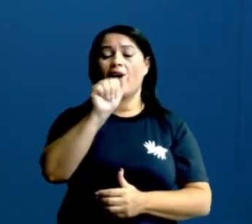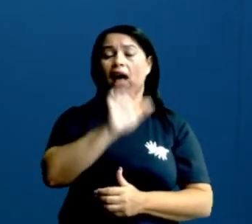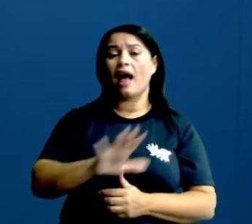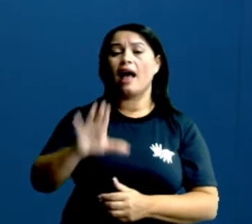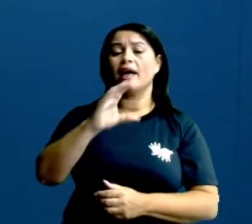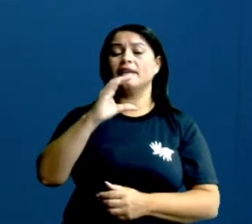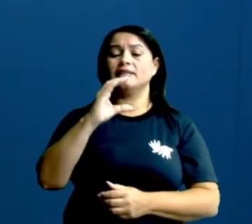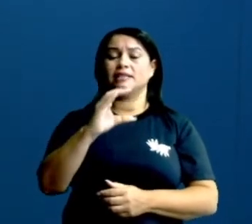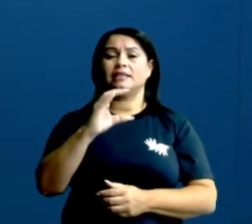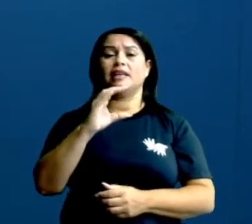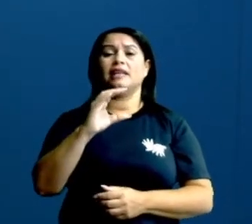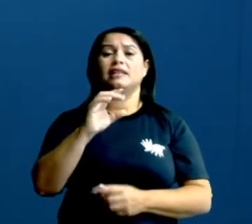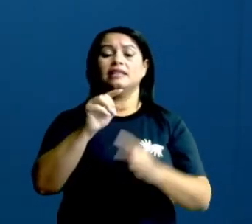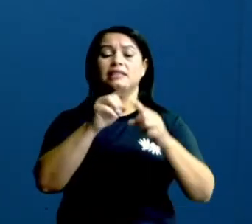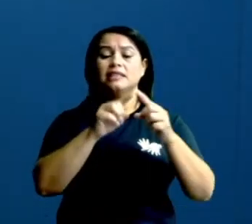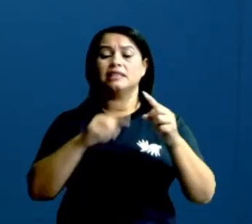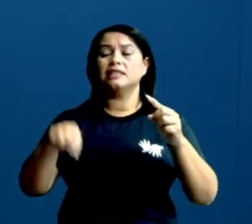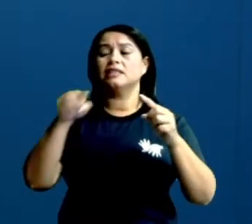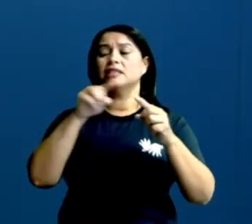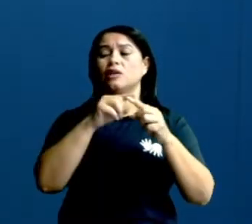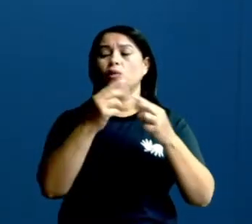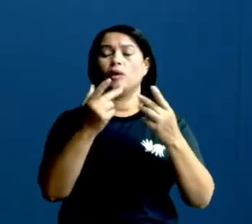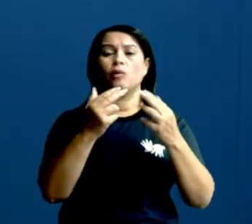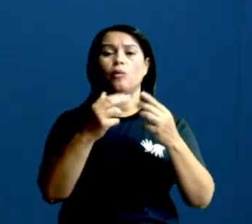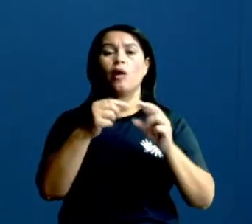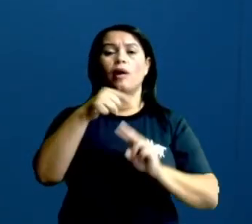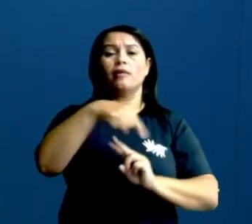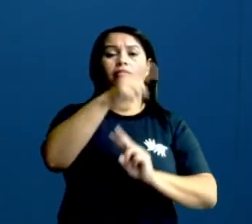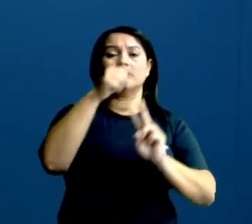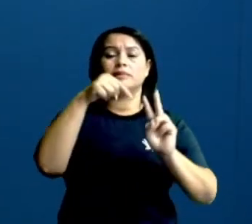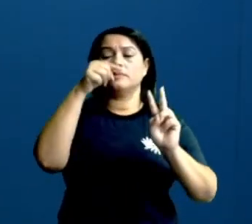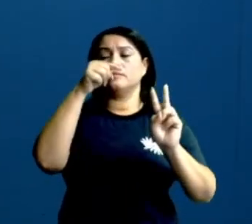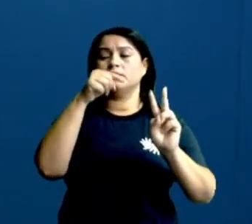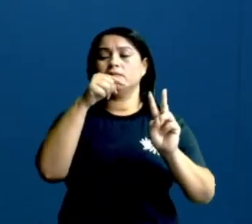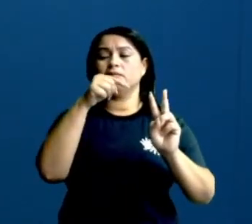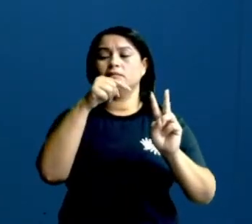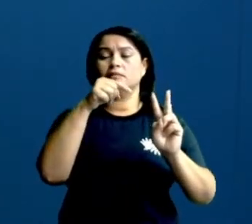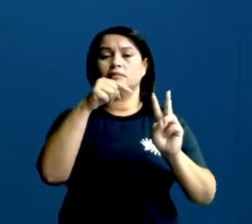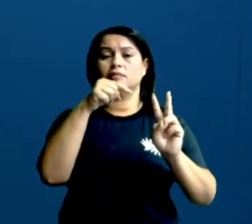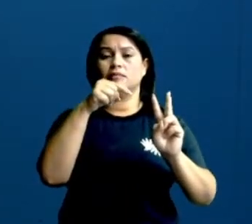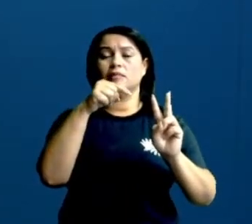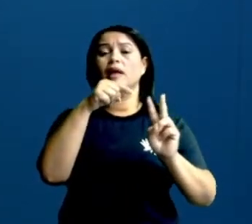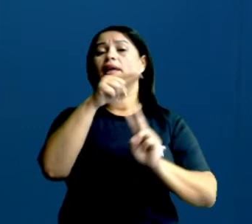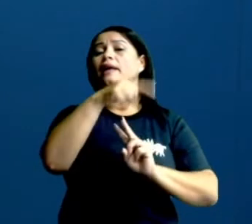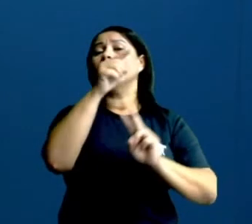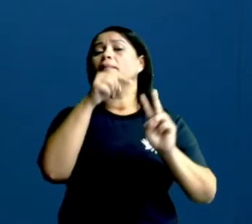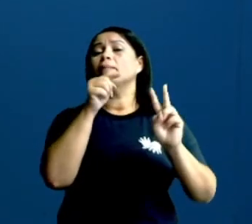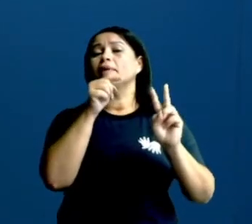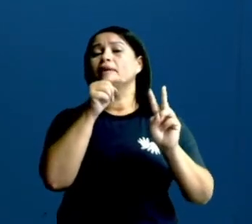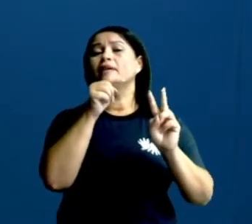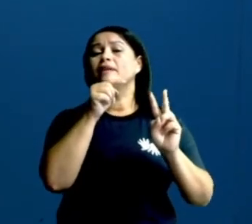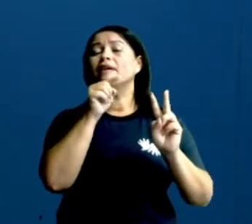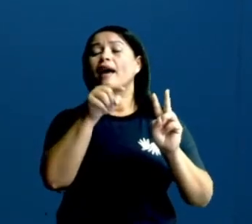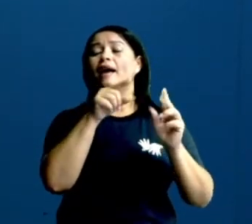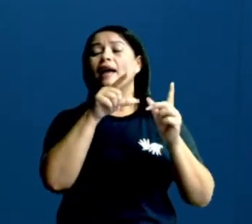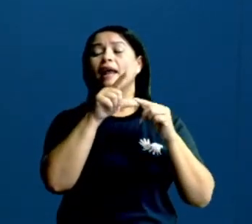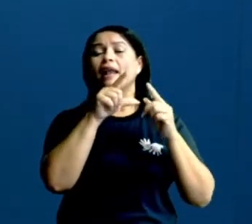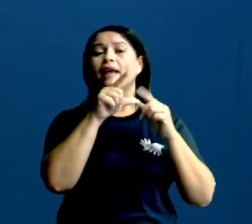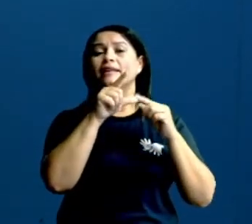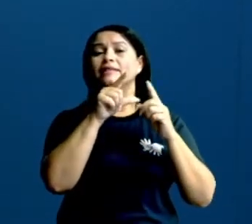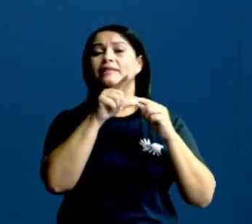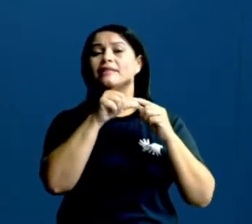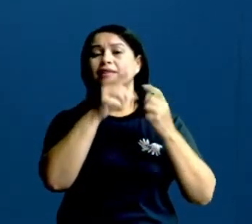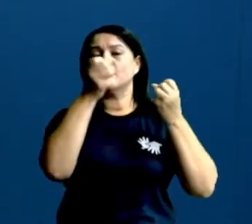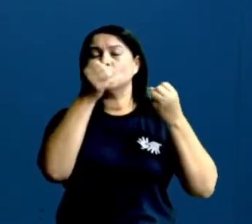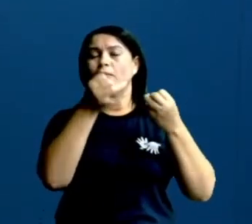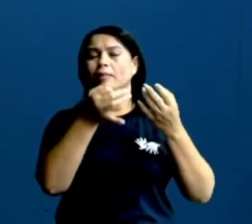círculo. Ok? É igual a quem? É igual a pi. Quem é pi? É aquela letrinha lá do